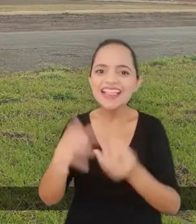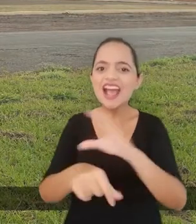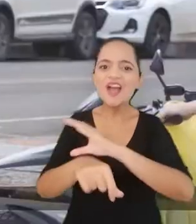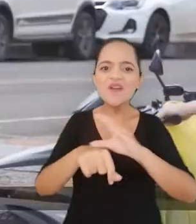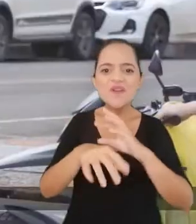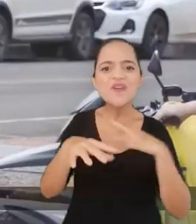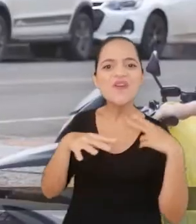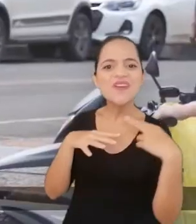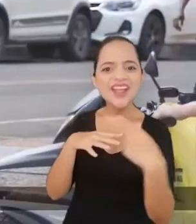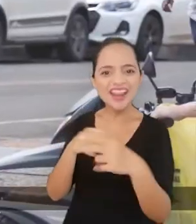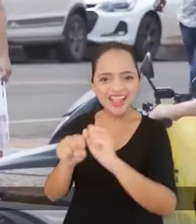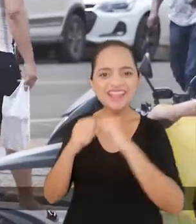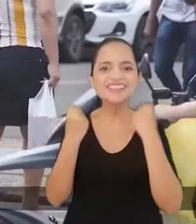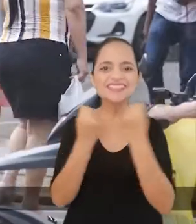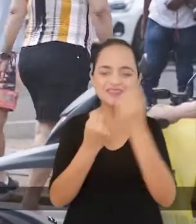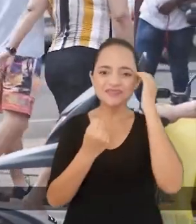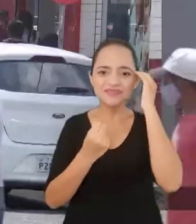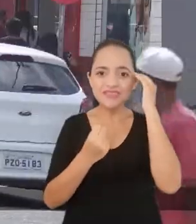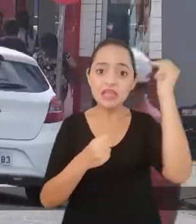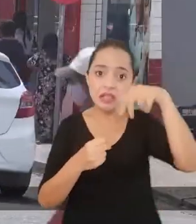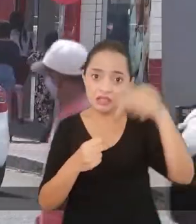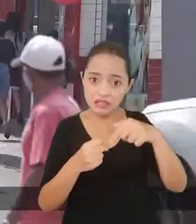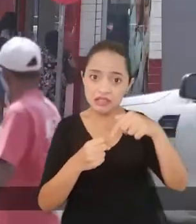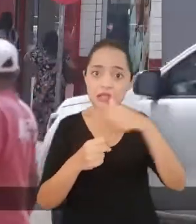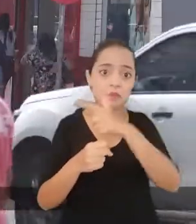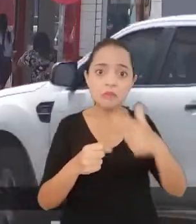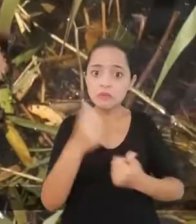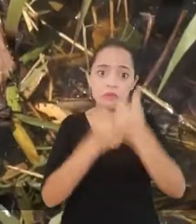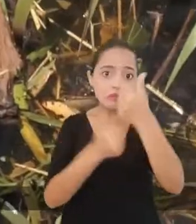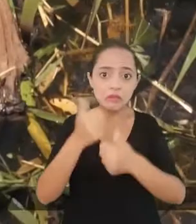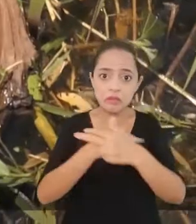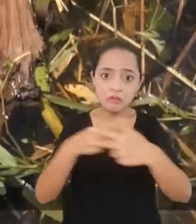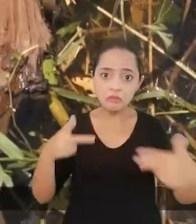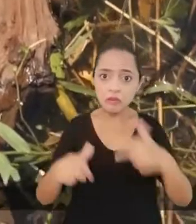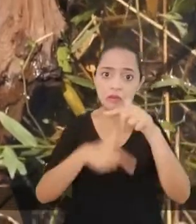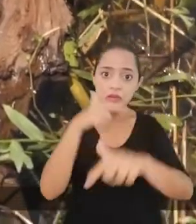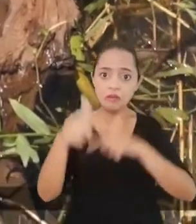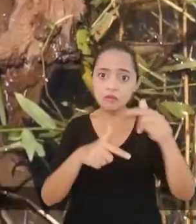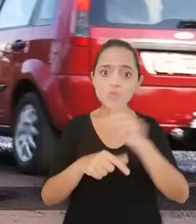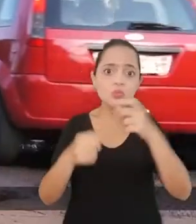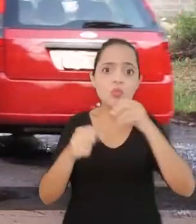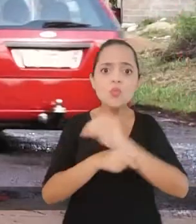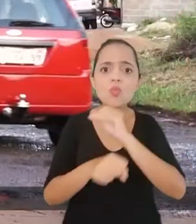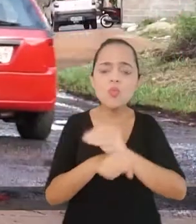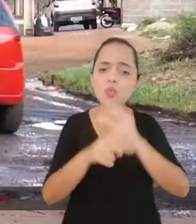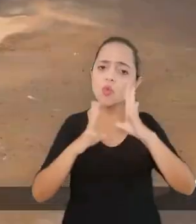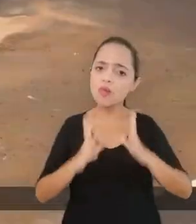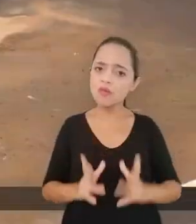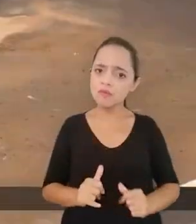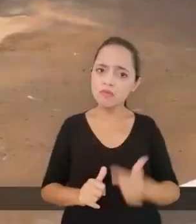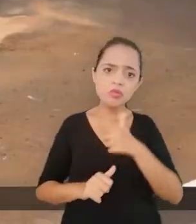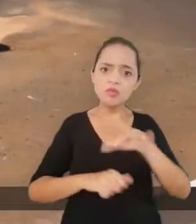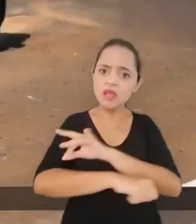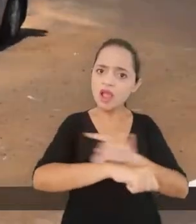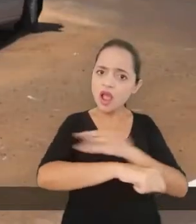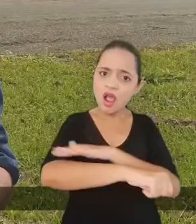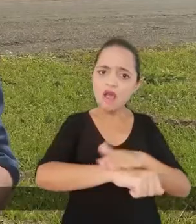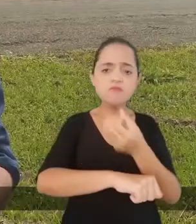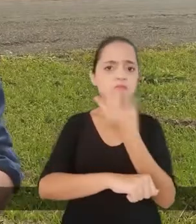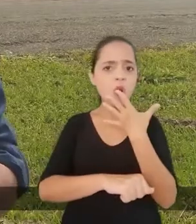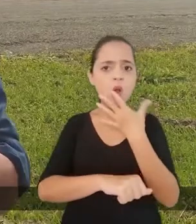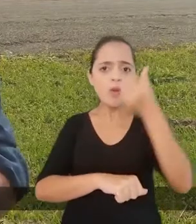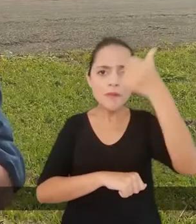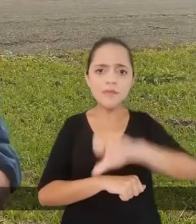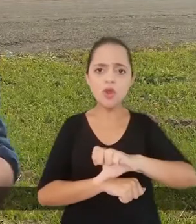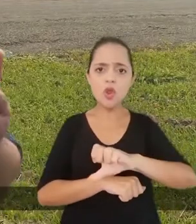população. O município não tem transporte para trabalhadores, não cuida da limpeza, não tem asfalto. E o pior,